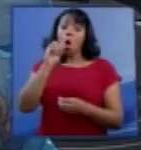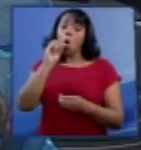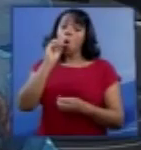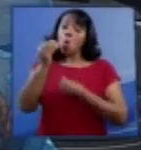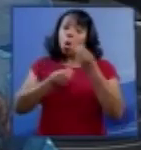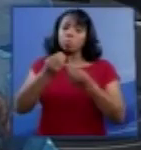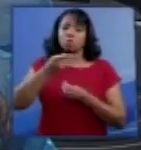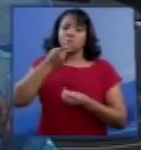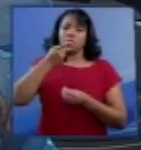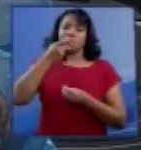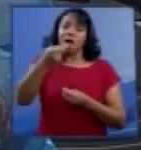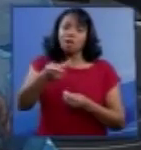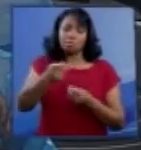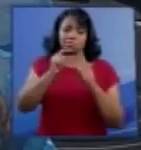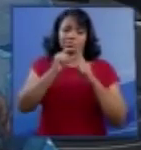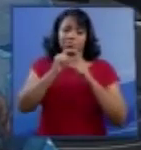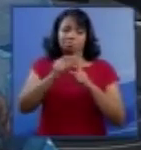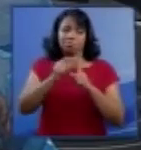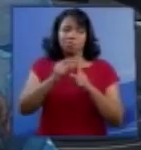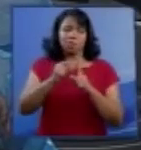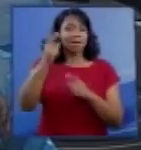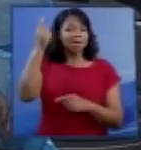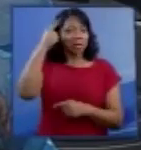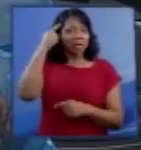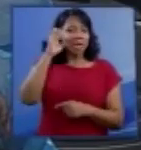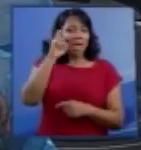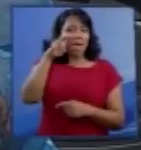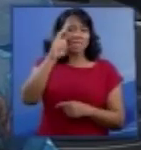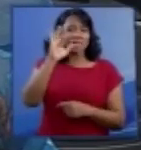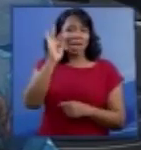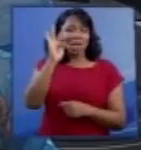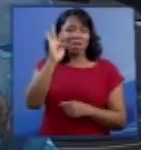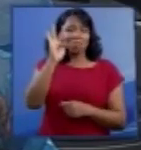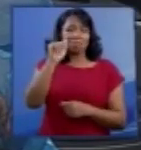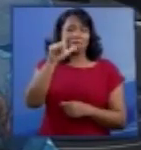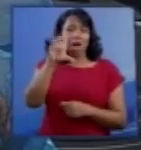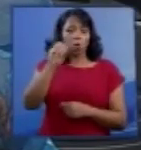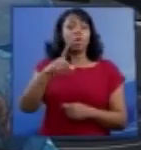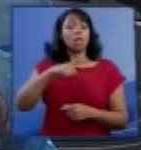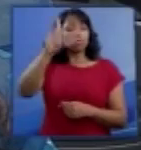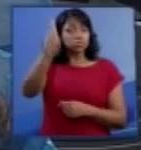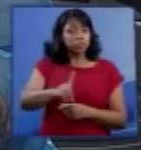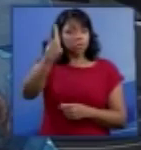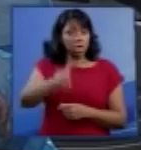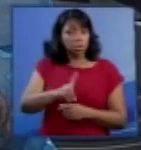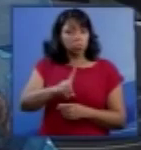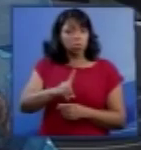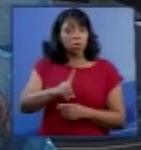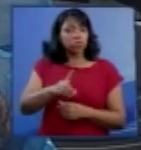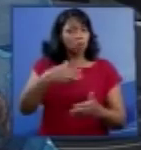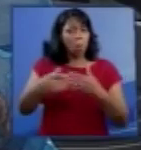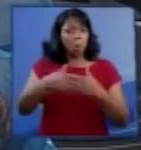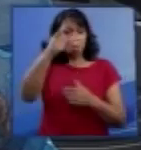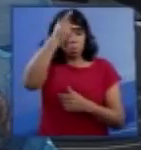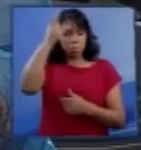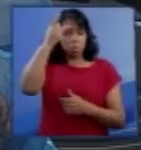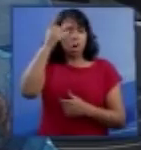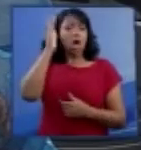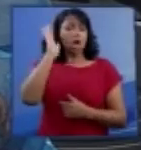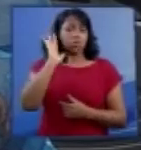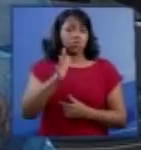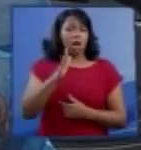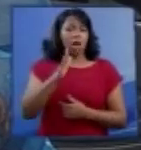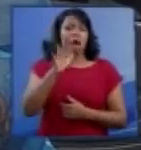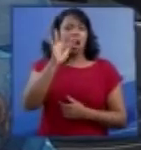vida do anencefalo sobrepõe qualquer direito do ser já formado, no caso a mãe.